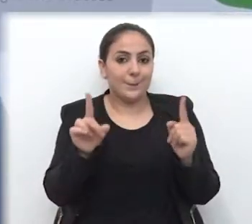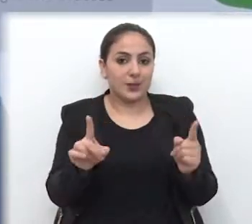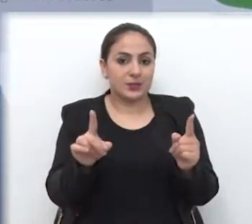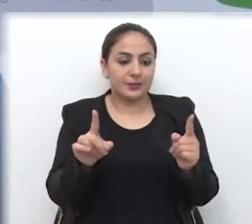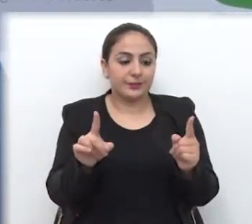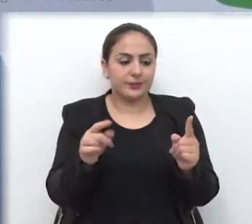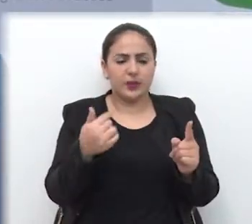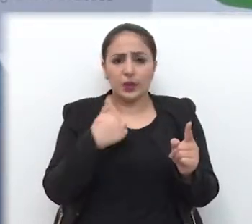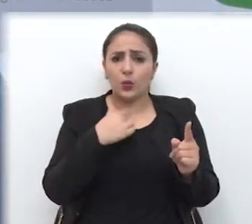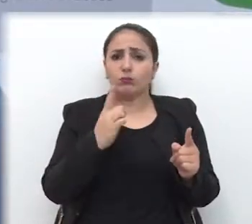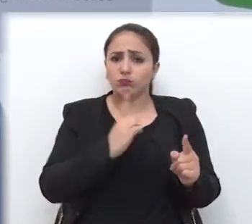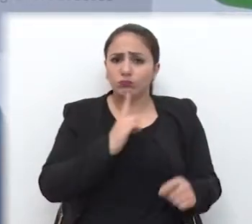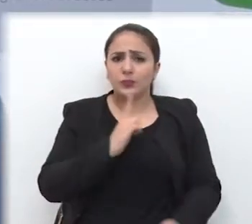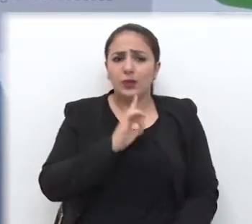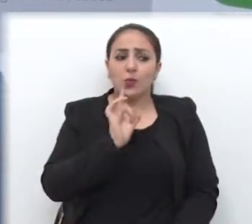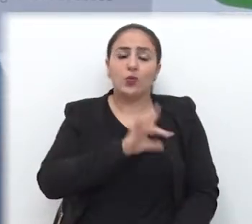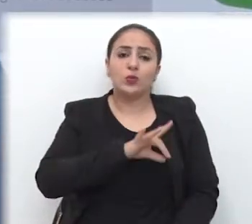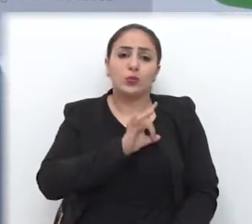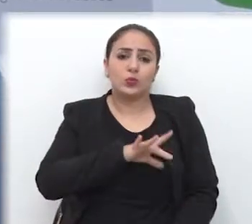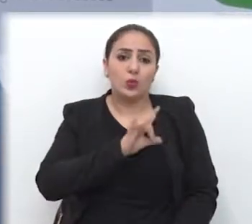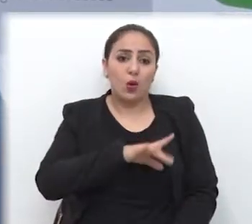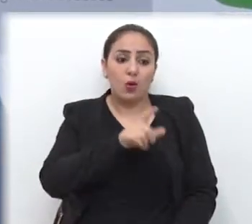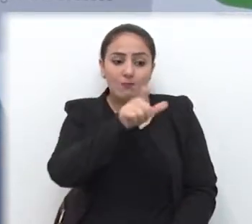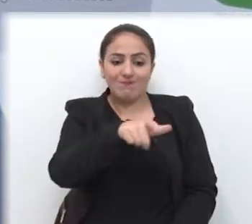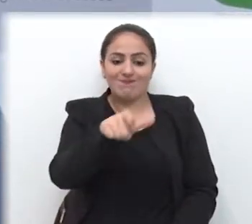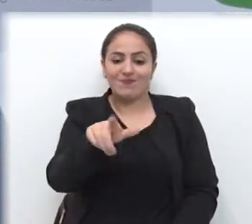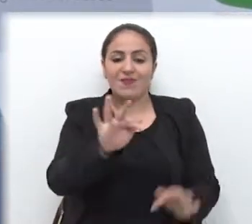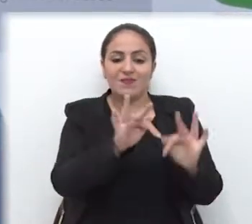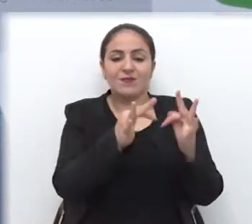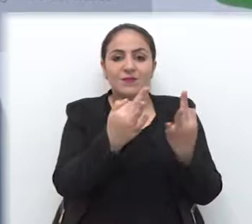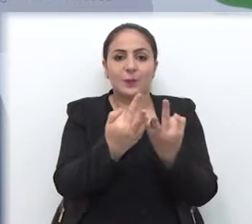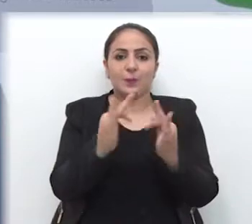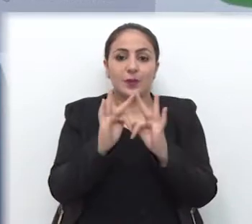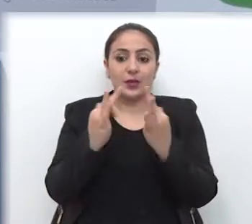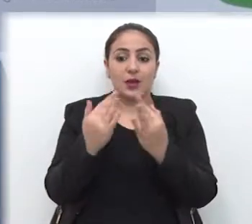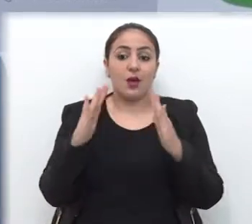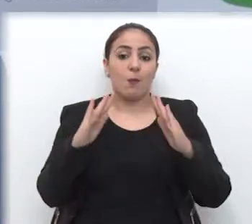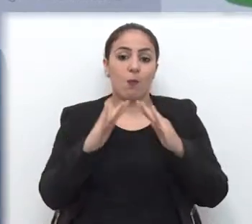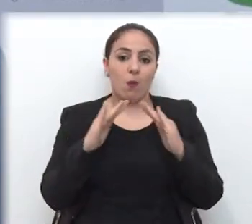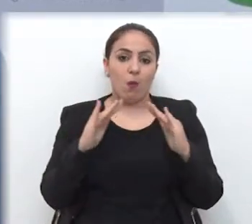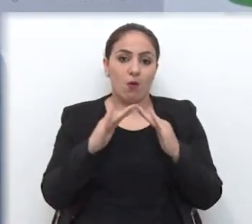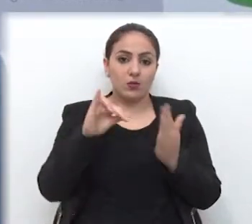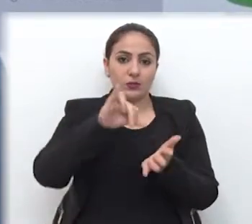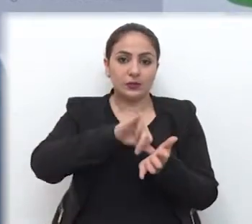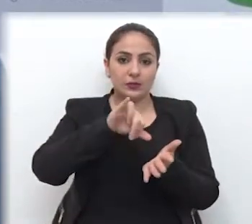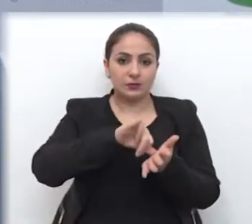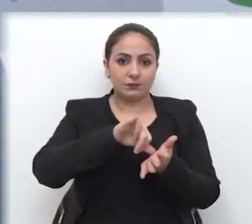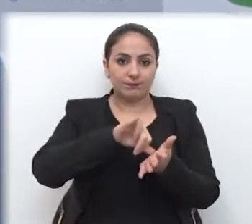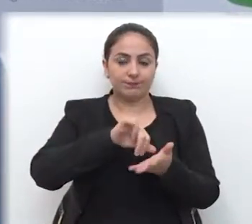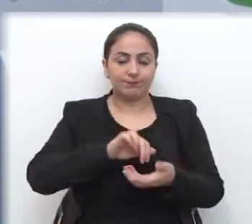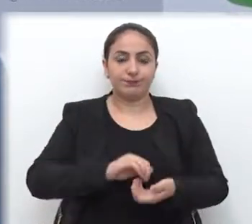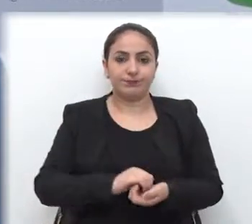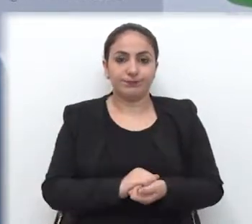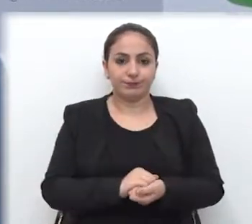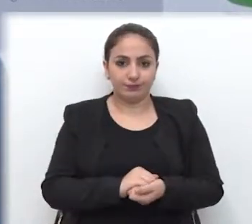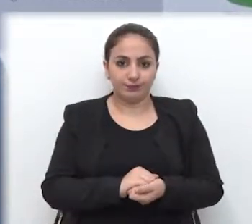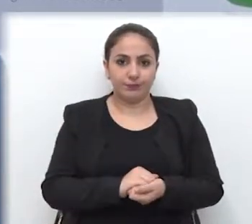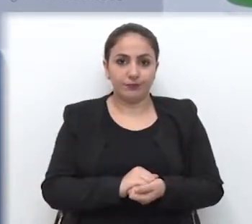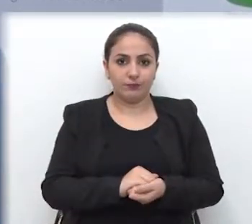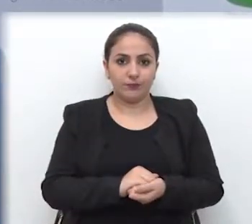Mas, eu tenho muita pena daquelas famílias que moram no centro da cidade.